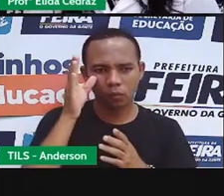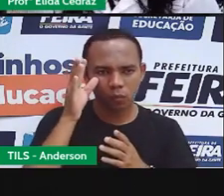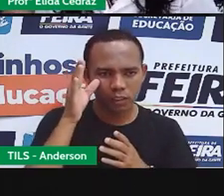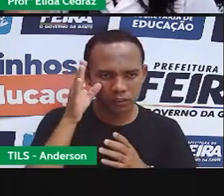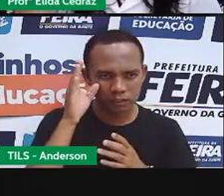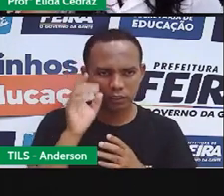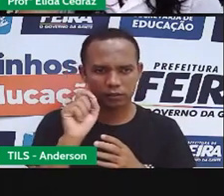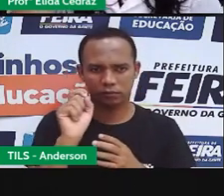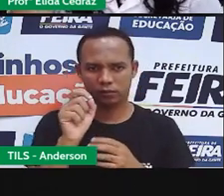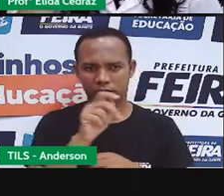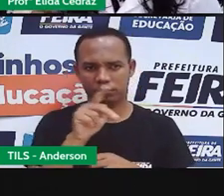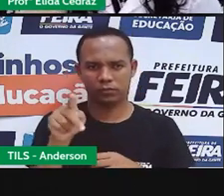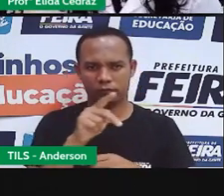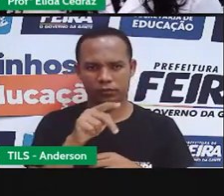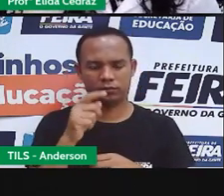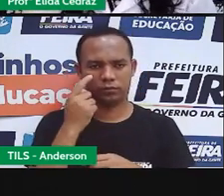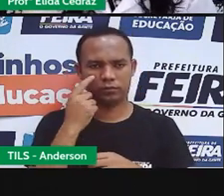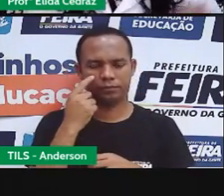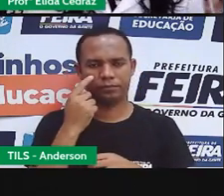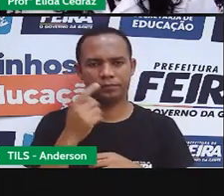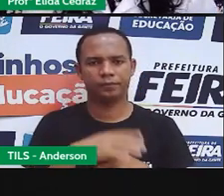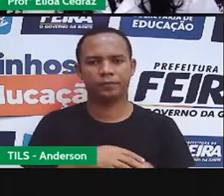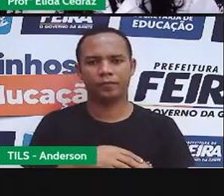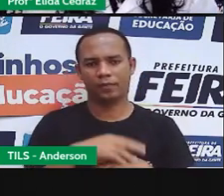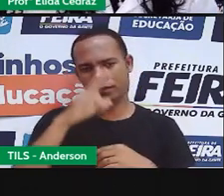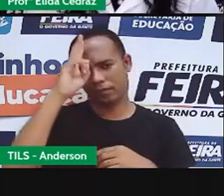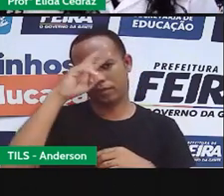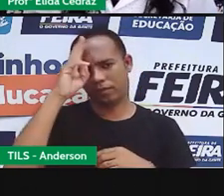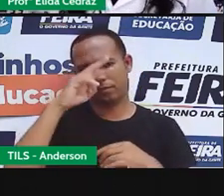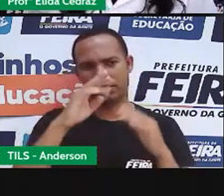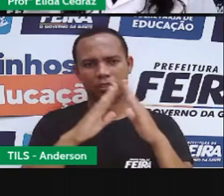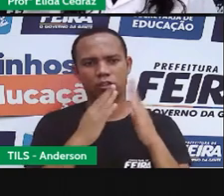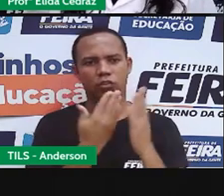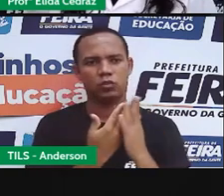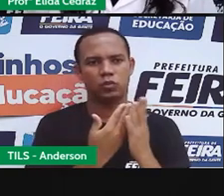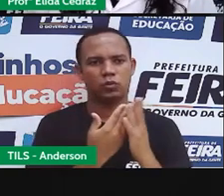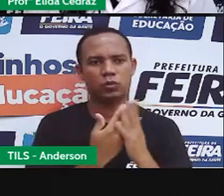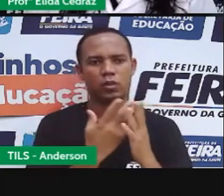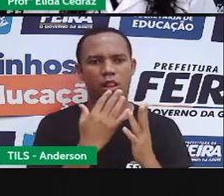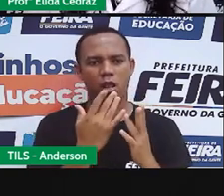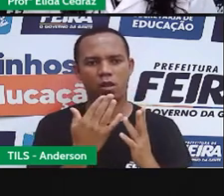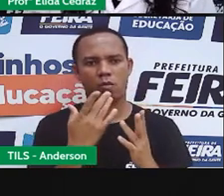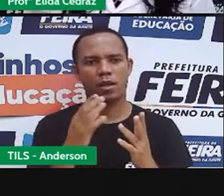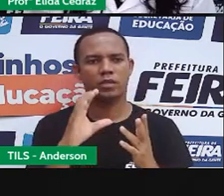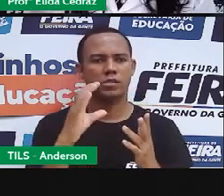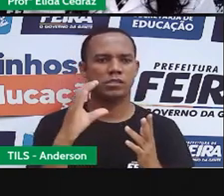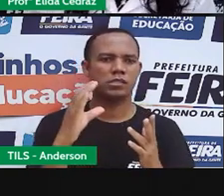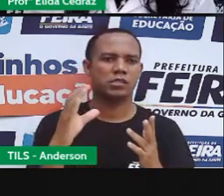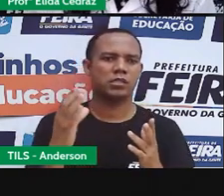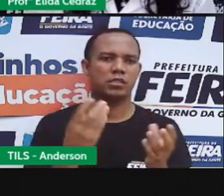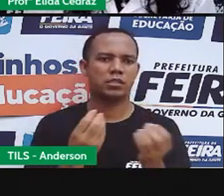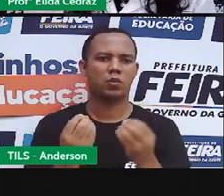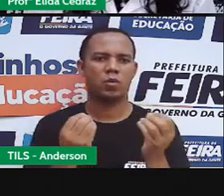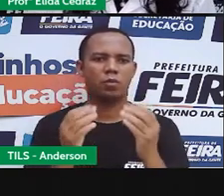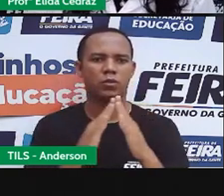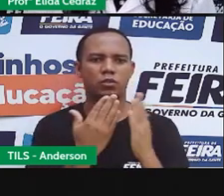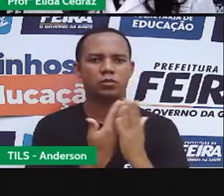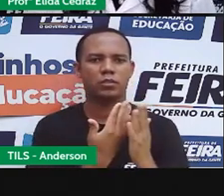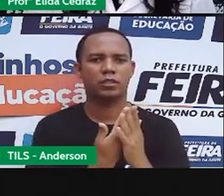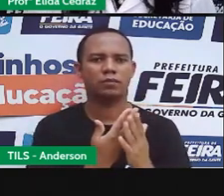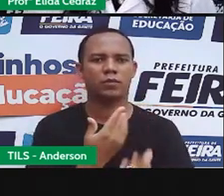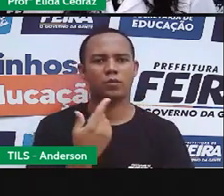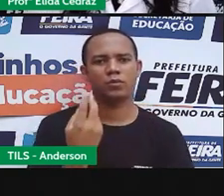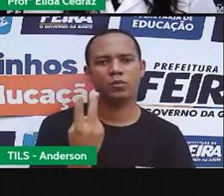proposta. Nós temos aulas de linguagem e de espírito humano. Nós estudamos dois povos.